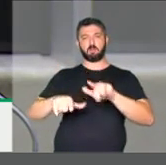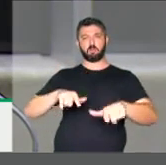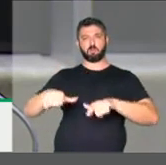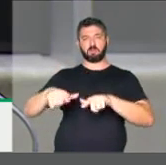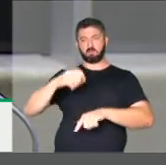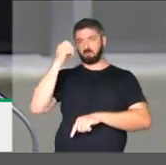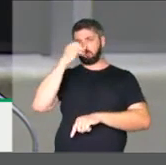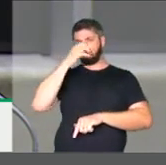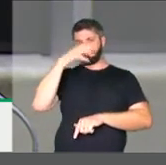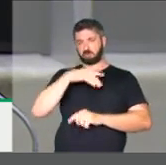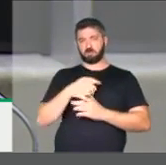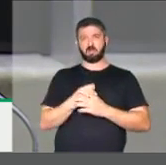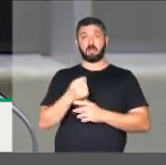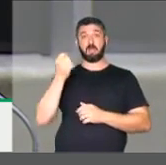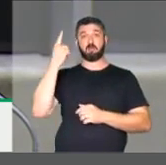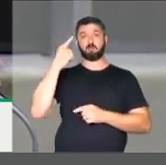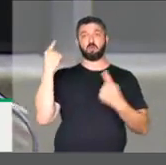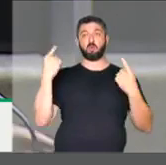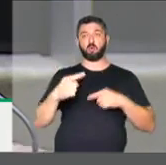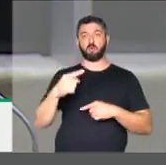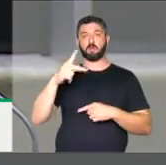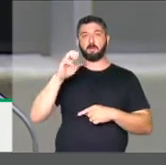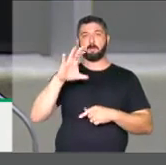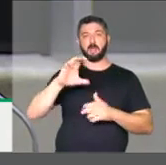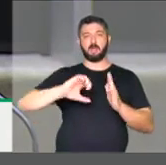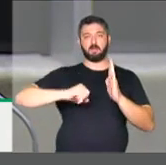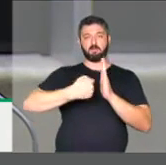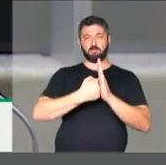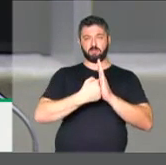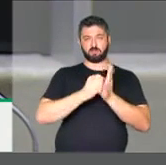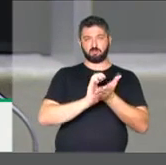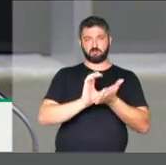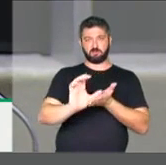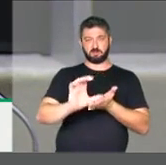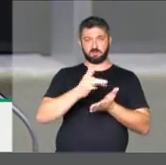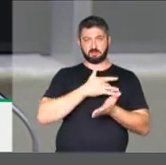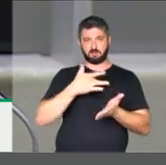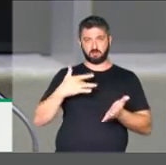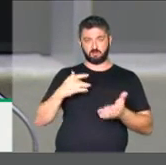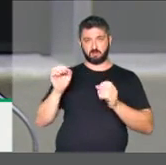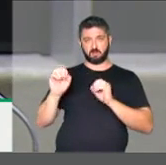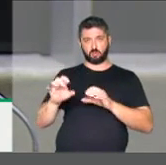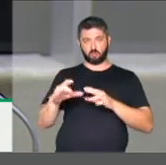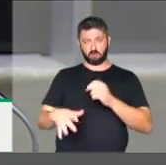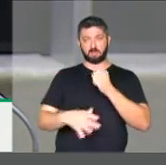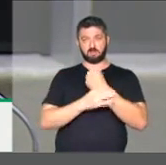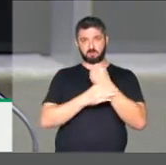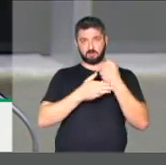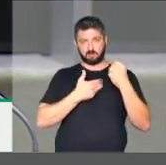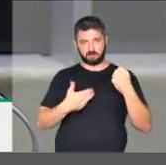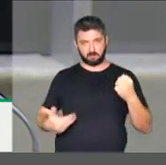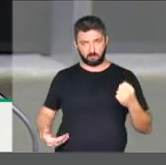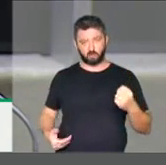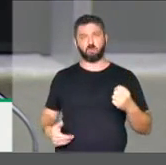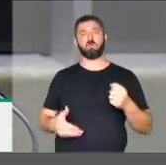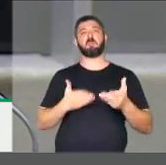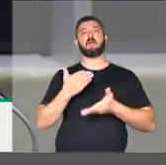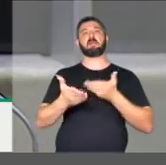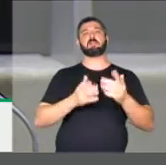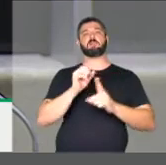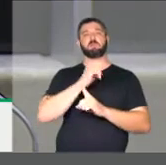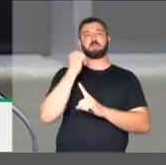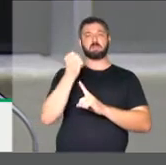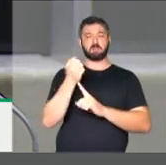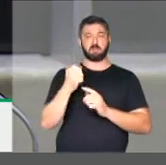autoritária e absurda, contra a PEC que congela investimentos na saúde, educação, segurança pública e assistência